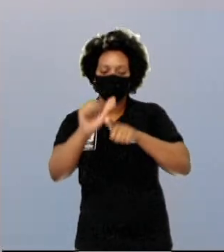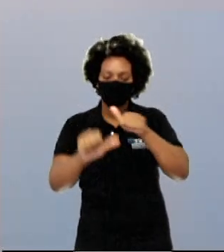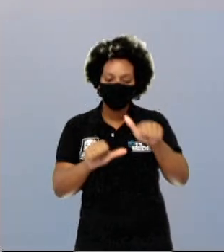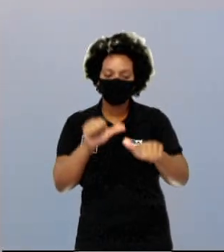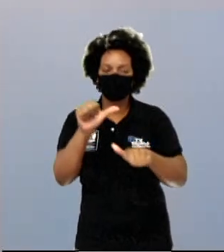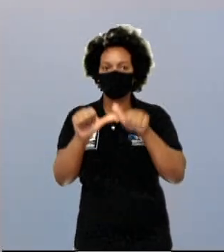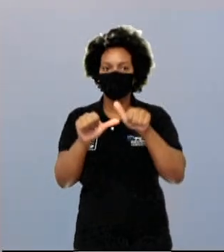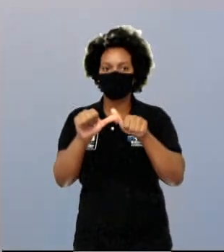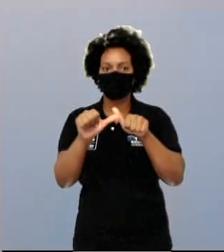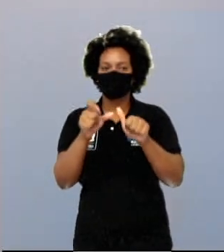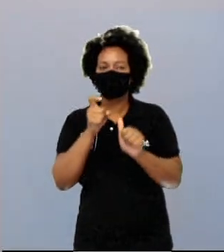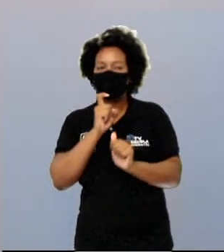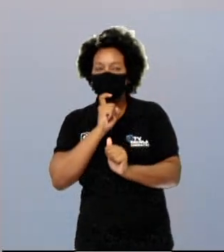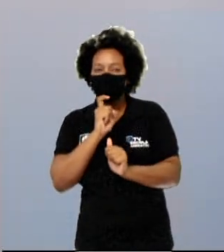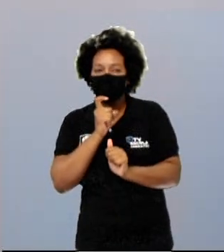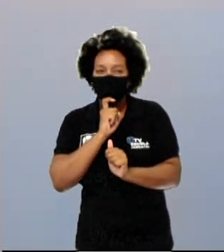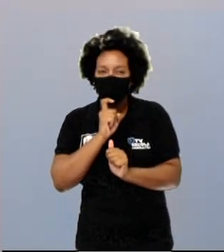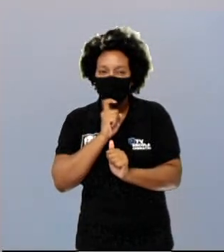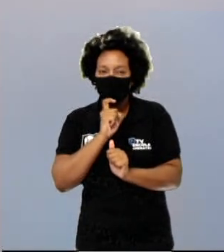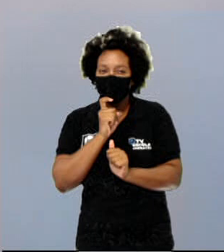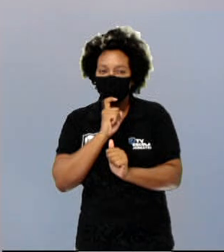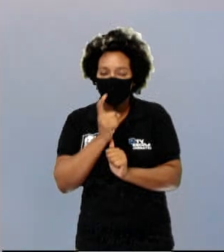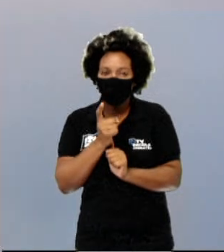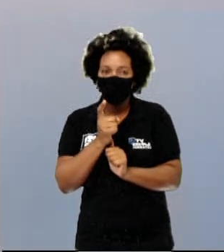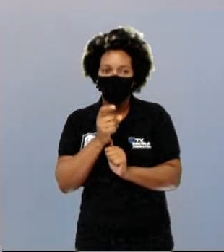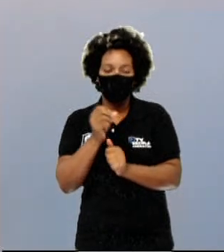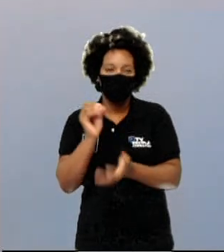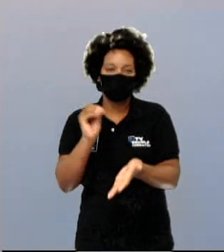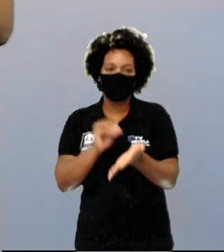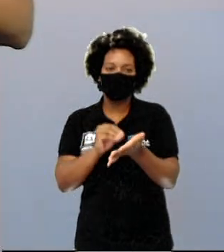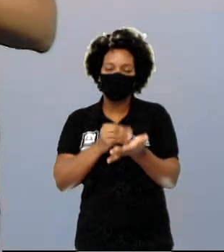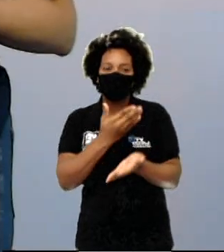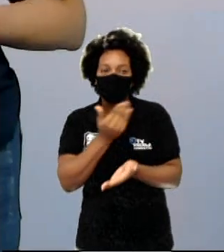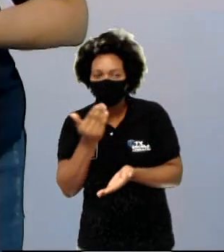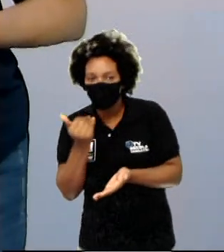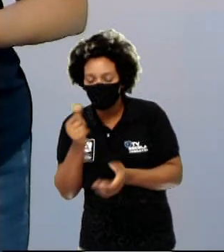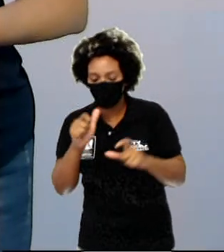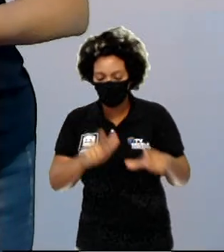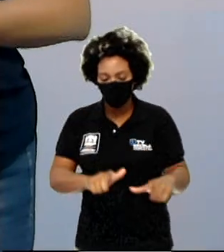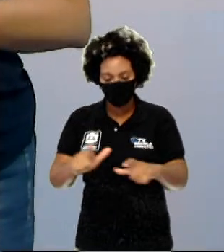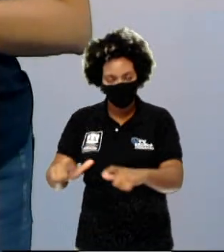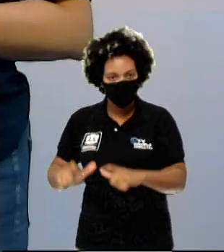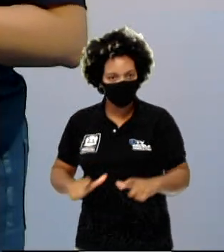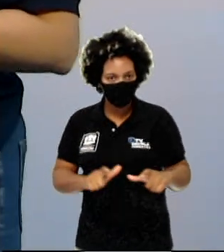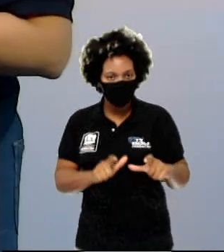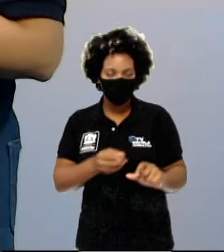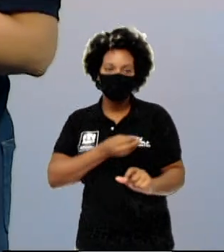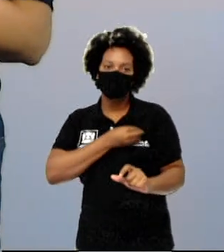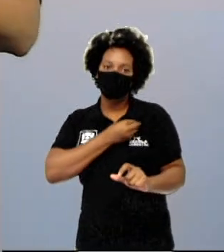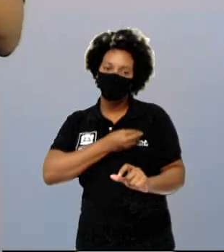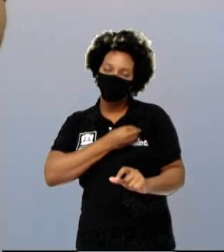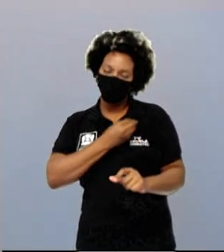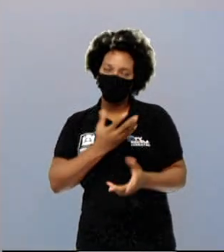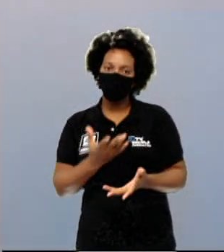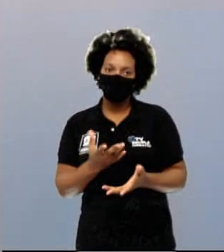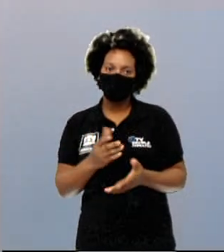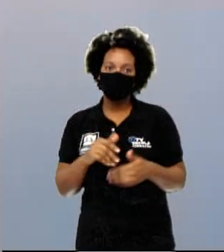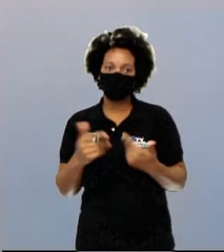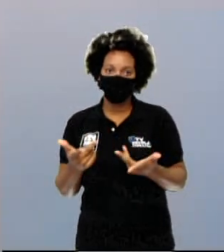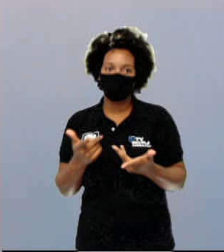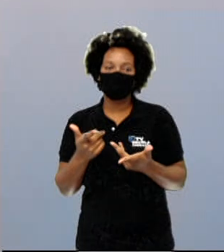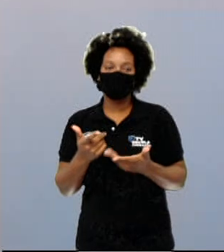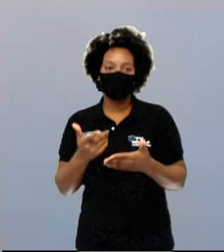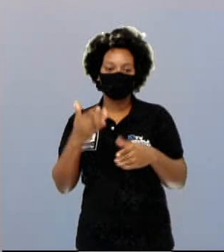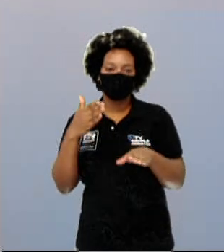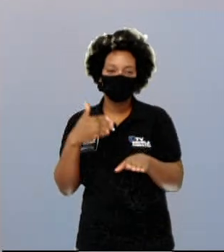glacial, por exemplo. Ou a falta de alimento em determinadas regiões onde eles vivem. E então, eles